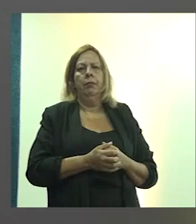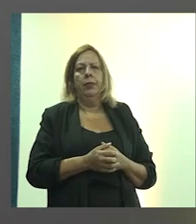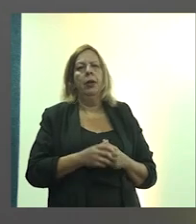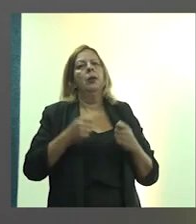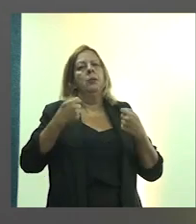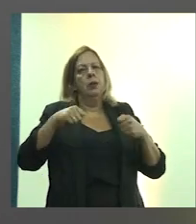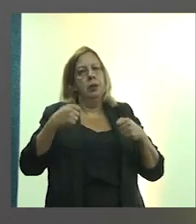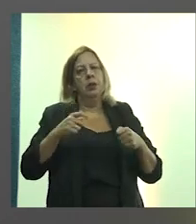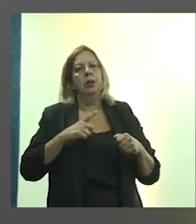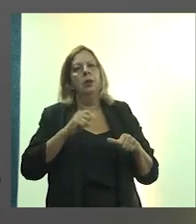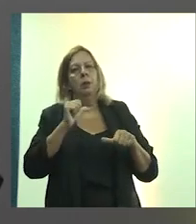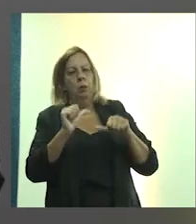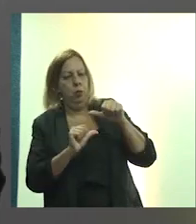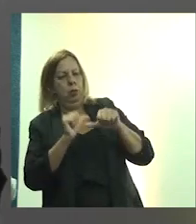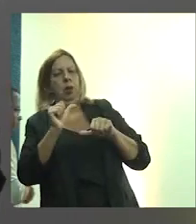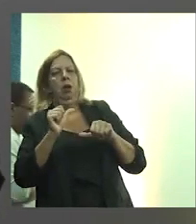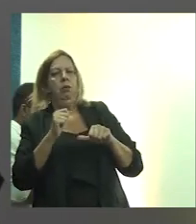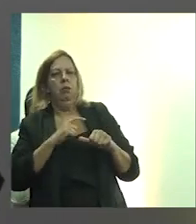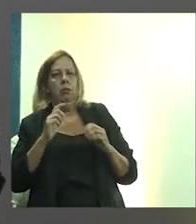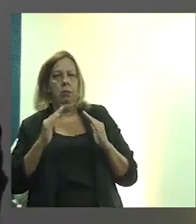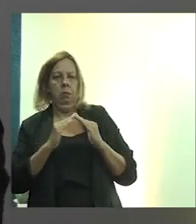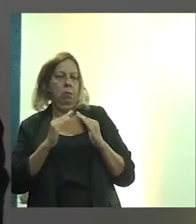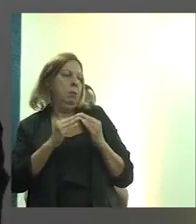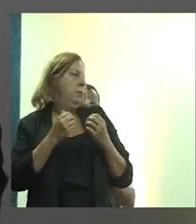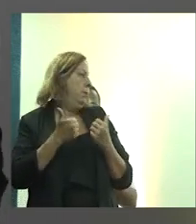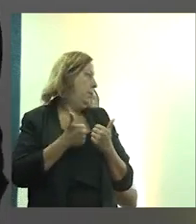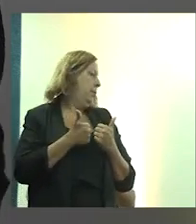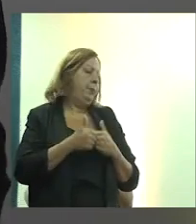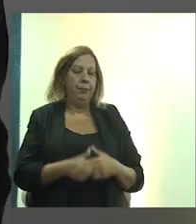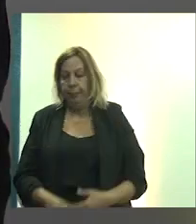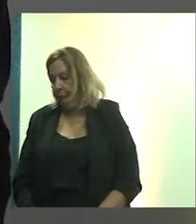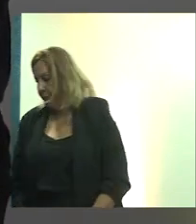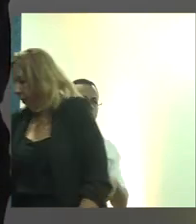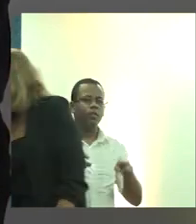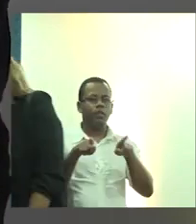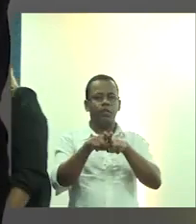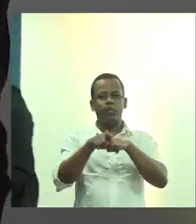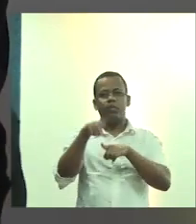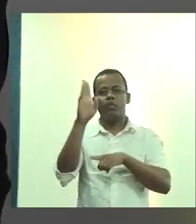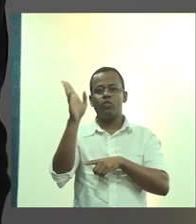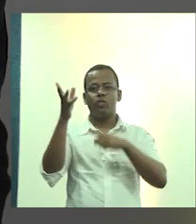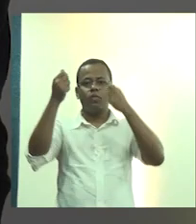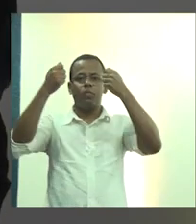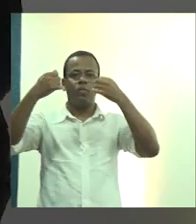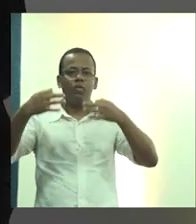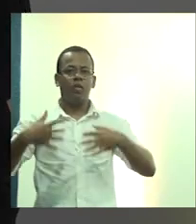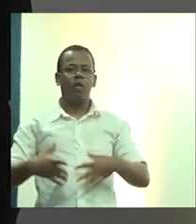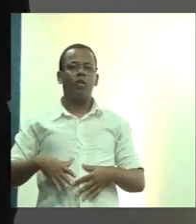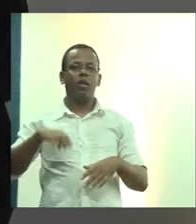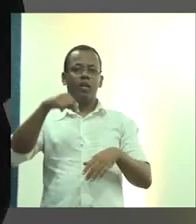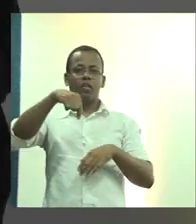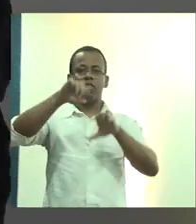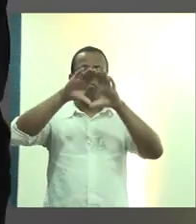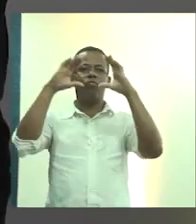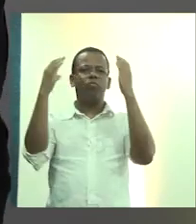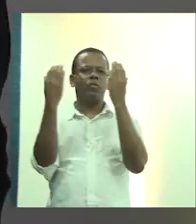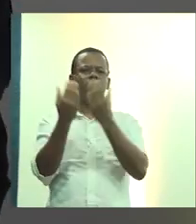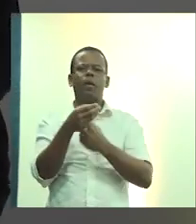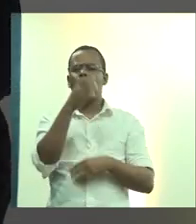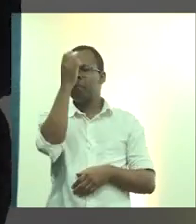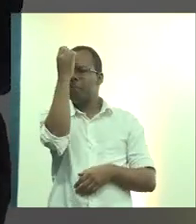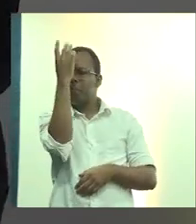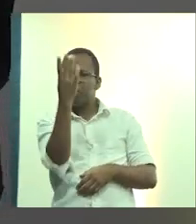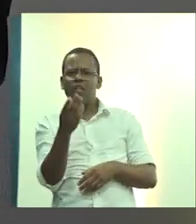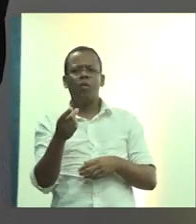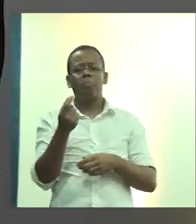domicílios existentes, que também já se falou bastante aqui nesse evento. Ele é muito mais fácil, muito